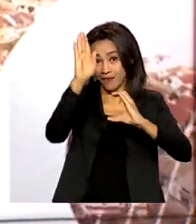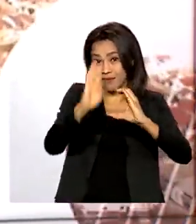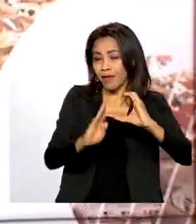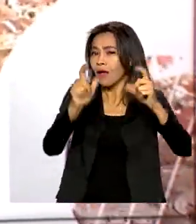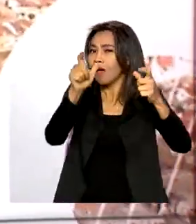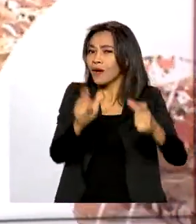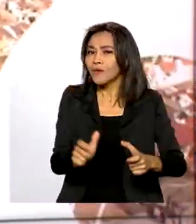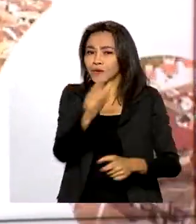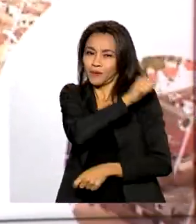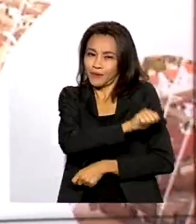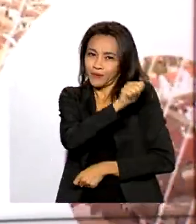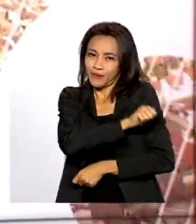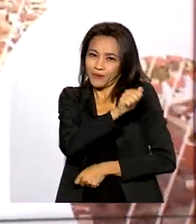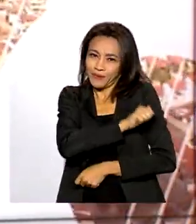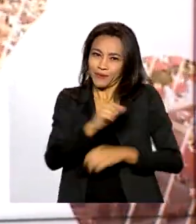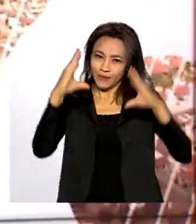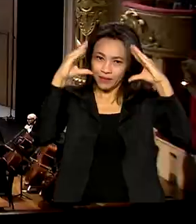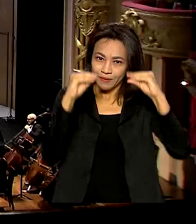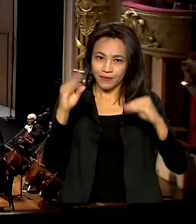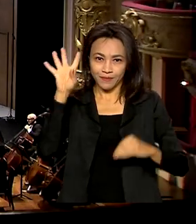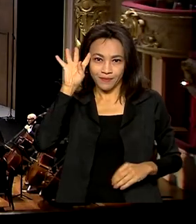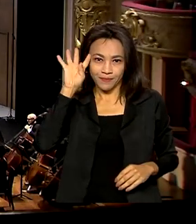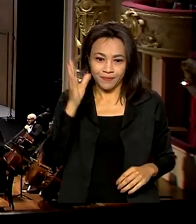Janeiro, na noite desta quarta-feira.